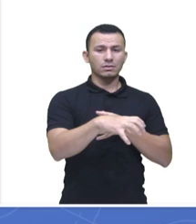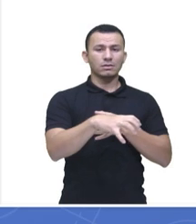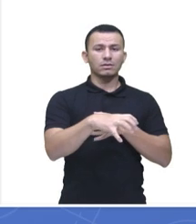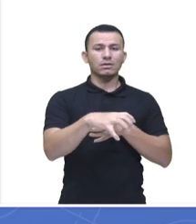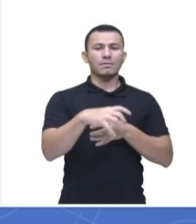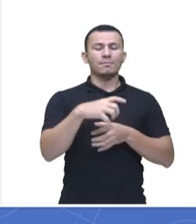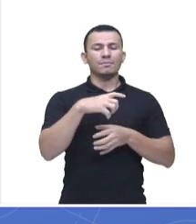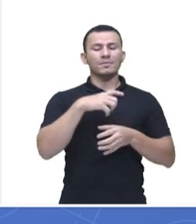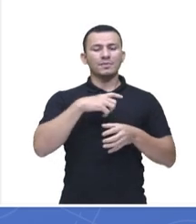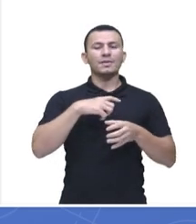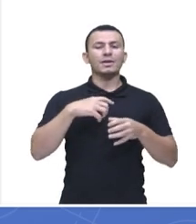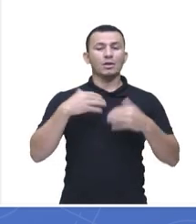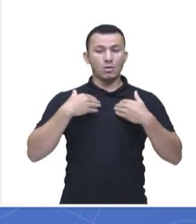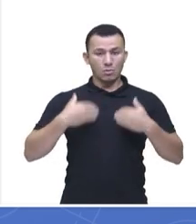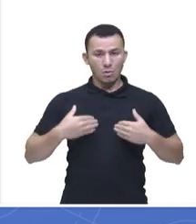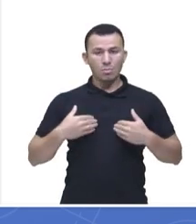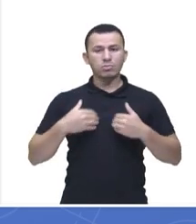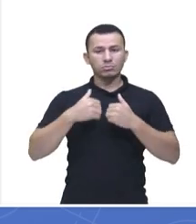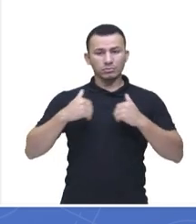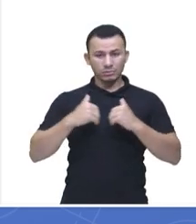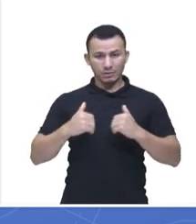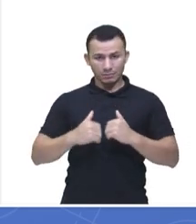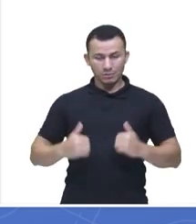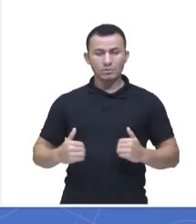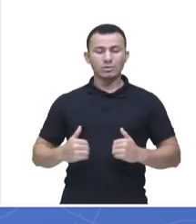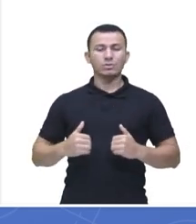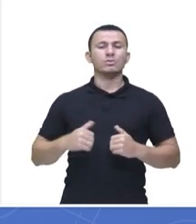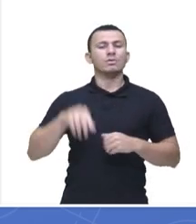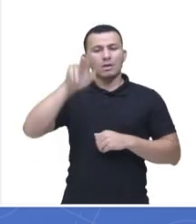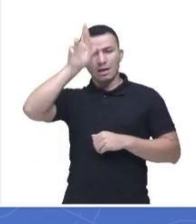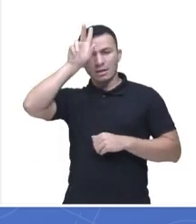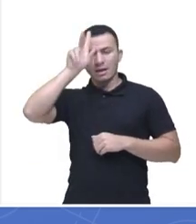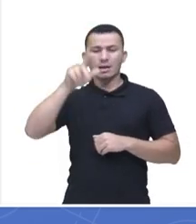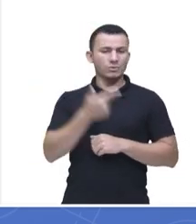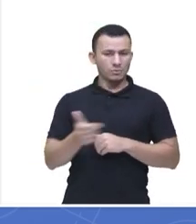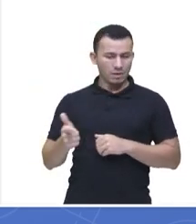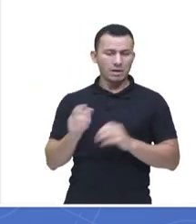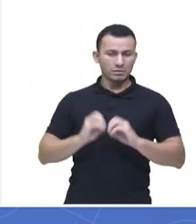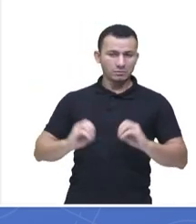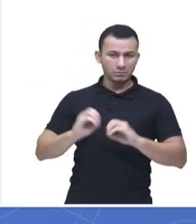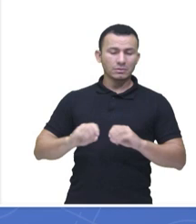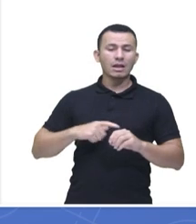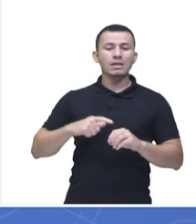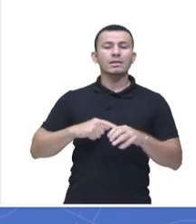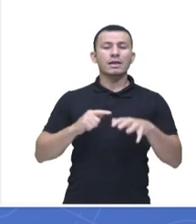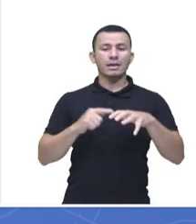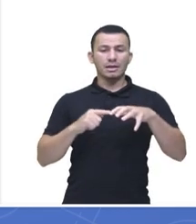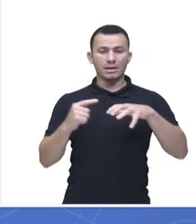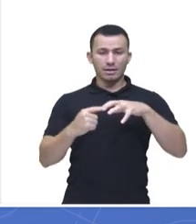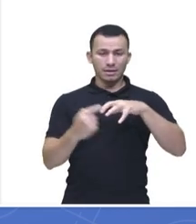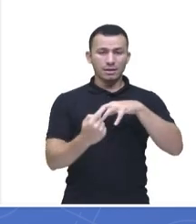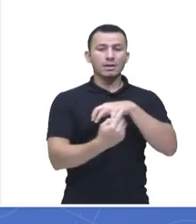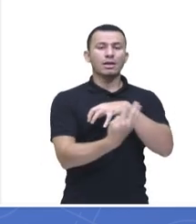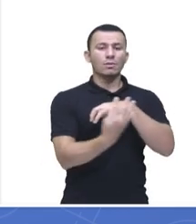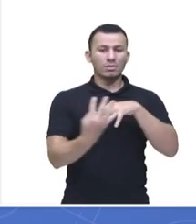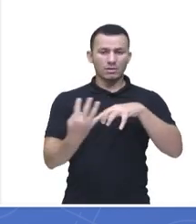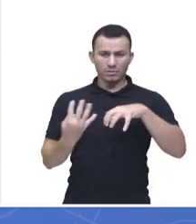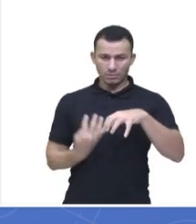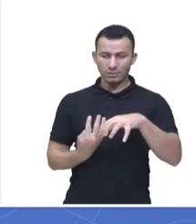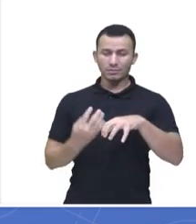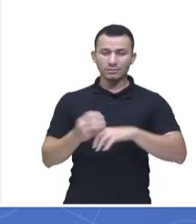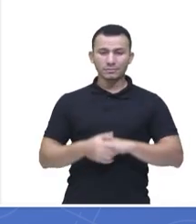Tem aí o corpo dividido em cefalotórax e abdômen, não tem antenas e possuem quatro pares de patas, tá bom?